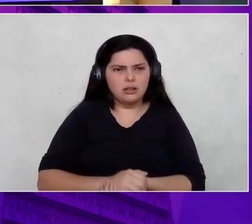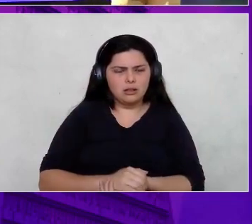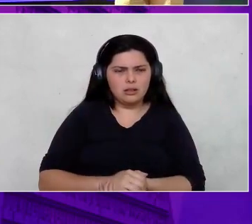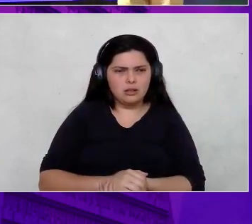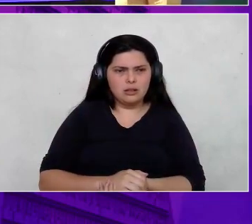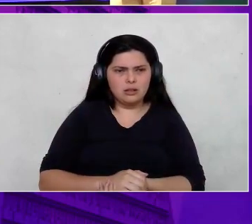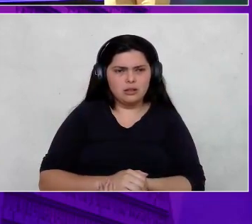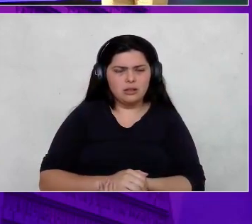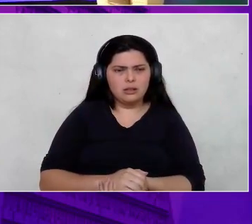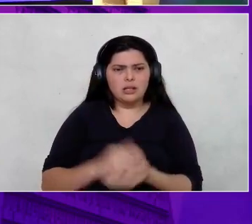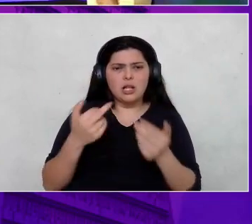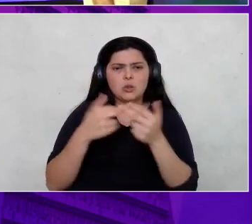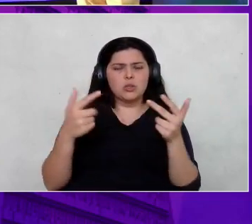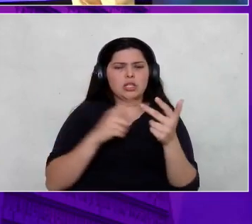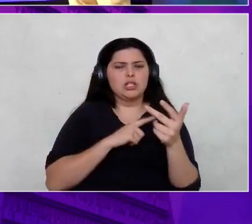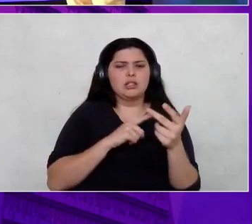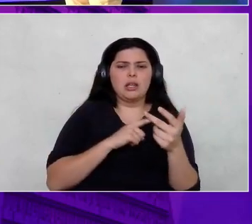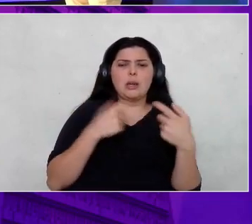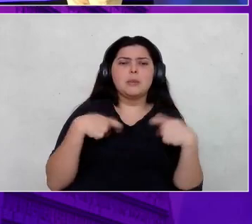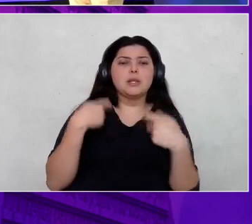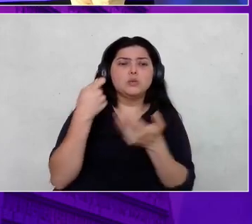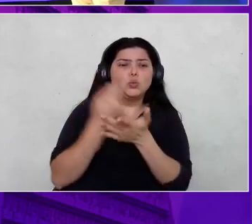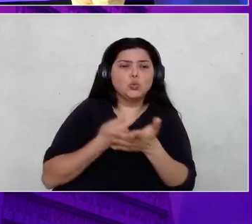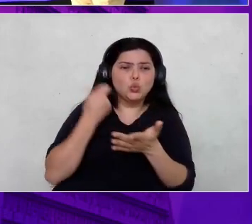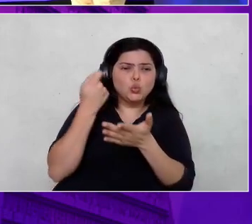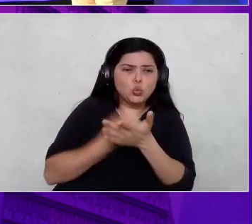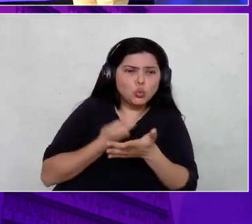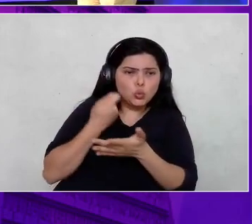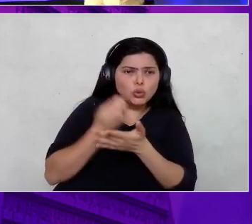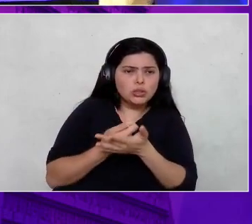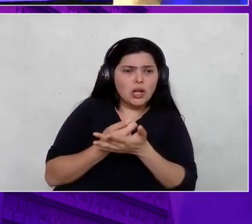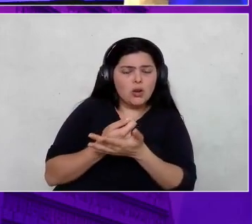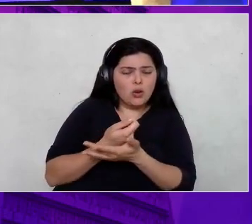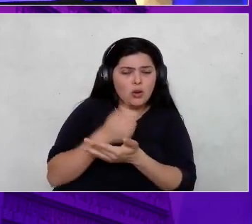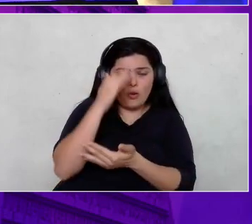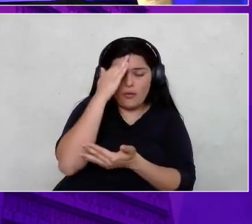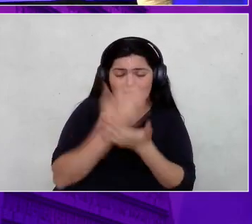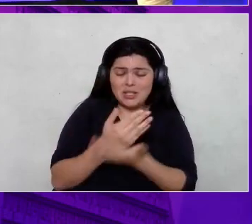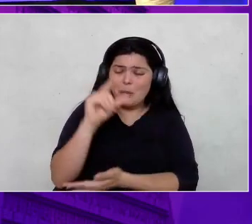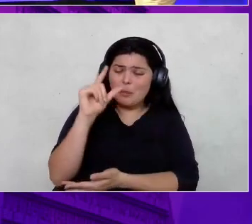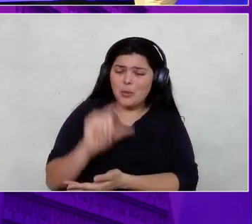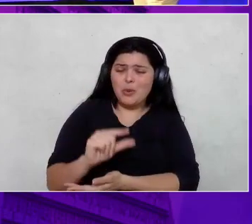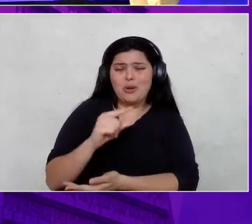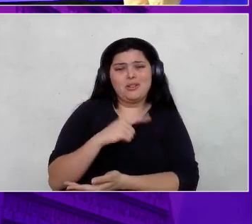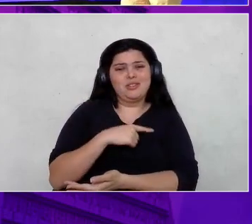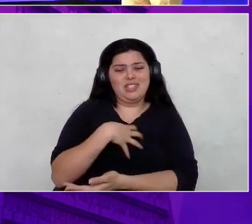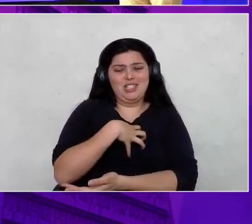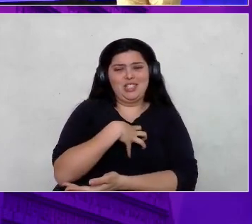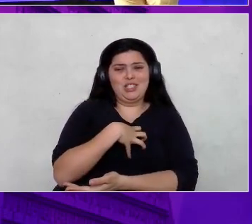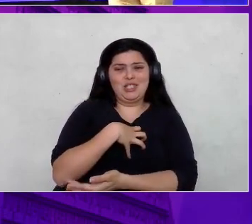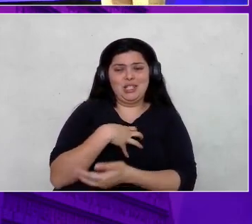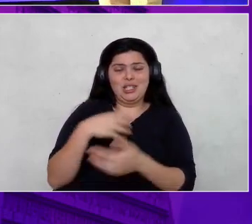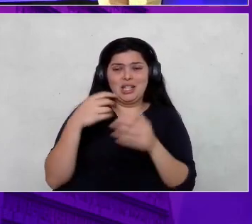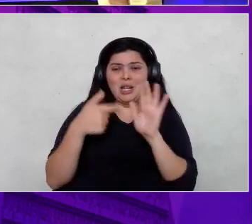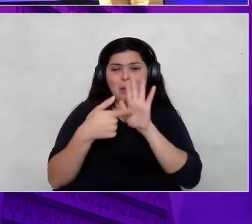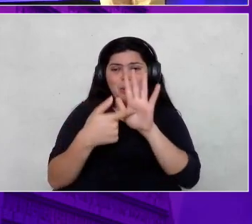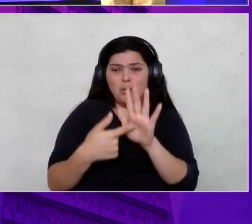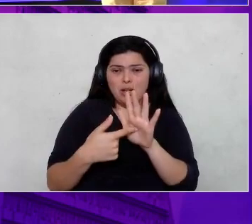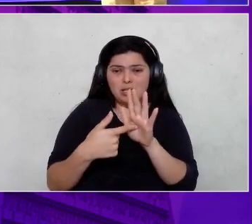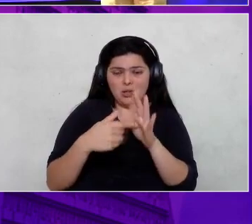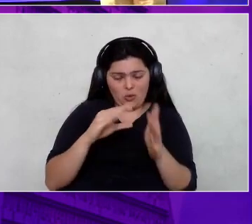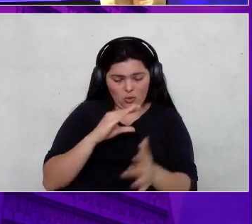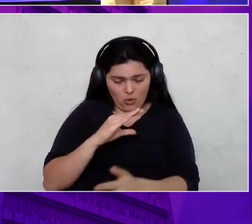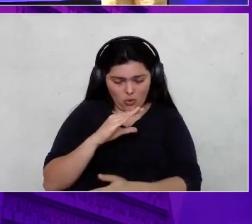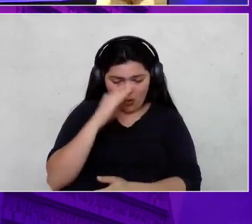Eu preciso lutar contra a minha baixa confiança. O quarto dos espelhos representa essa baixa confiança que a gente